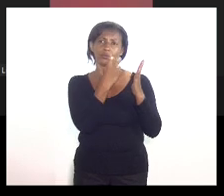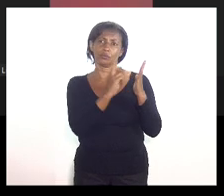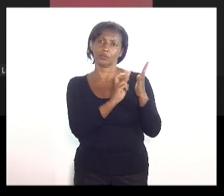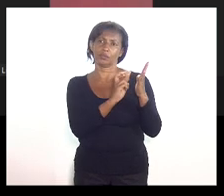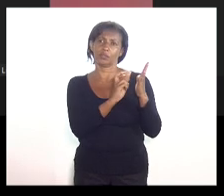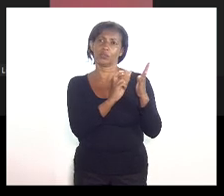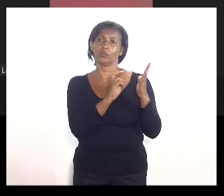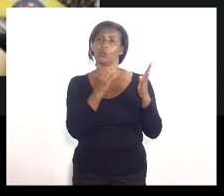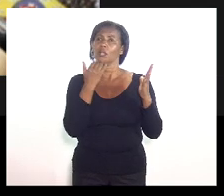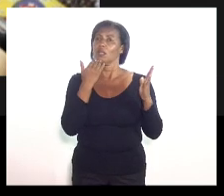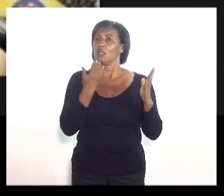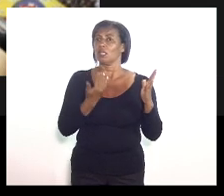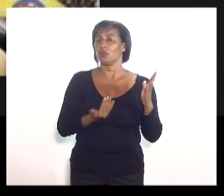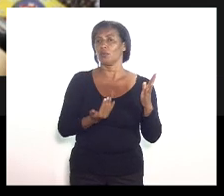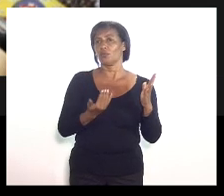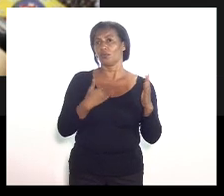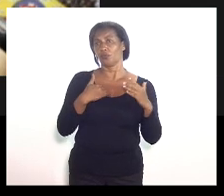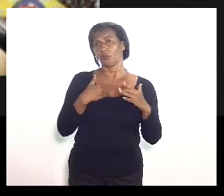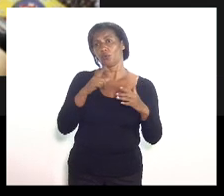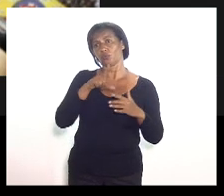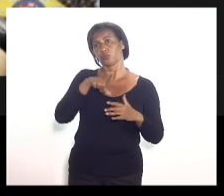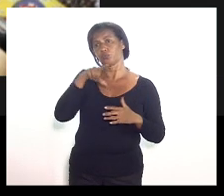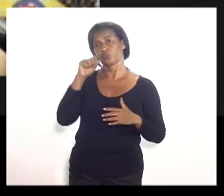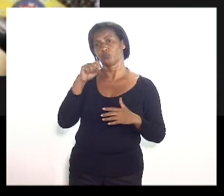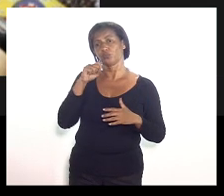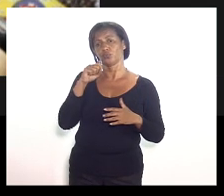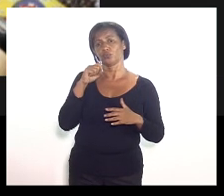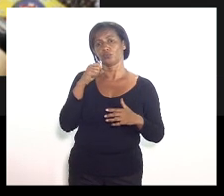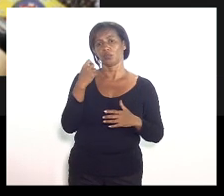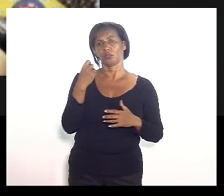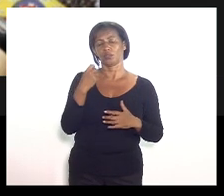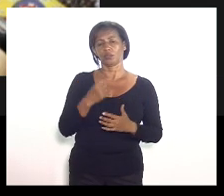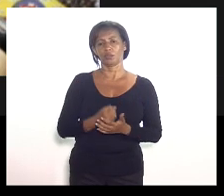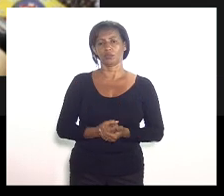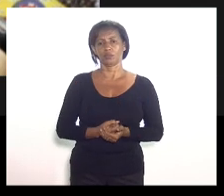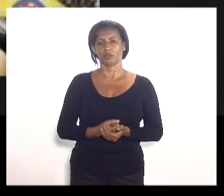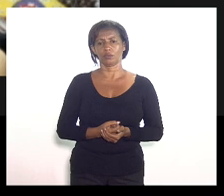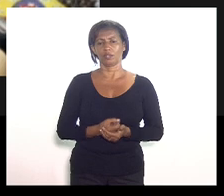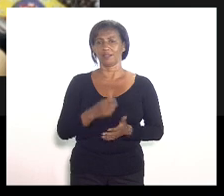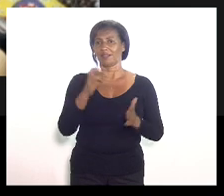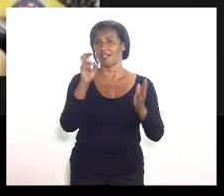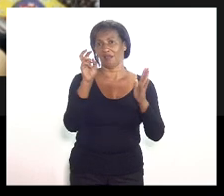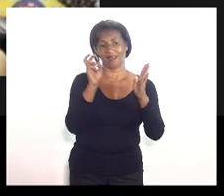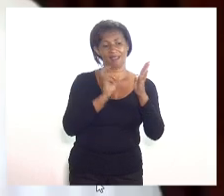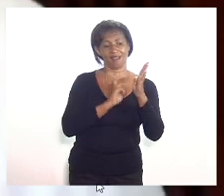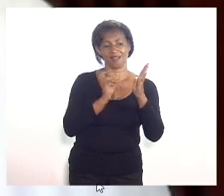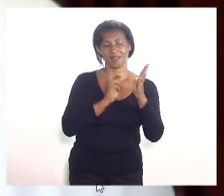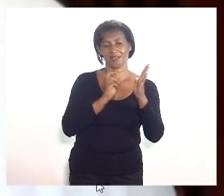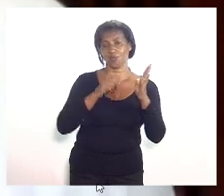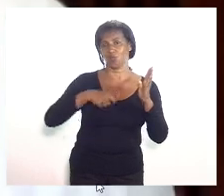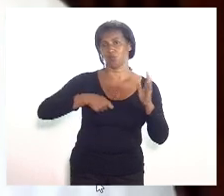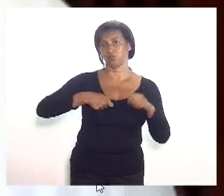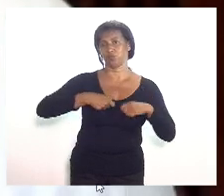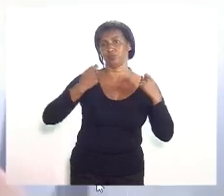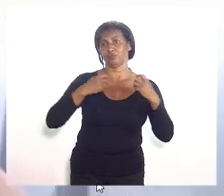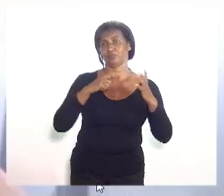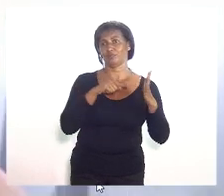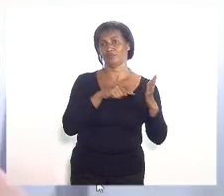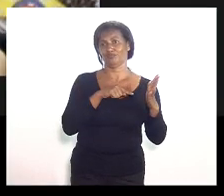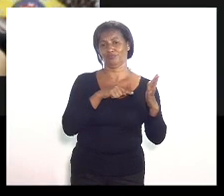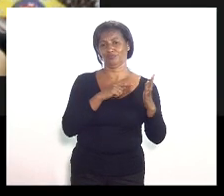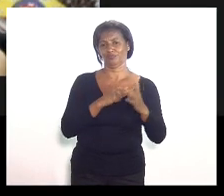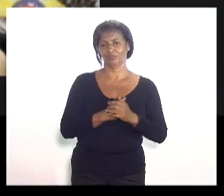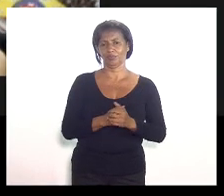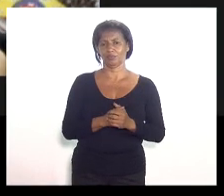eu vou preferir aceitar a emenda da deputada Mônica A 5 está prejudicada, deputada, por causa da... Ah, então,